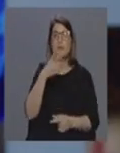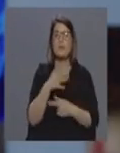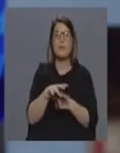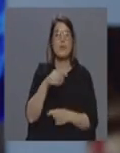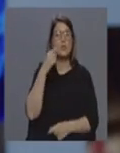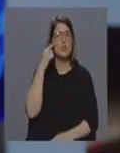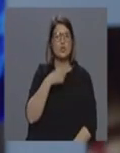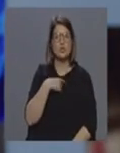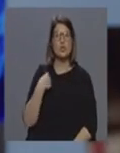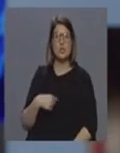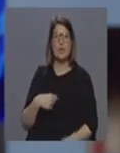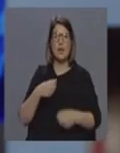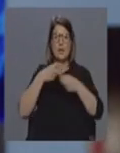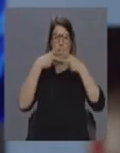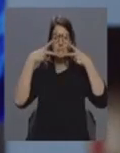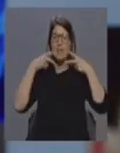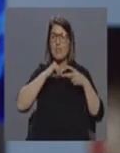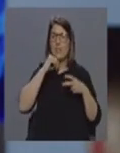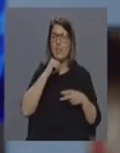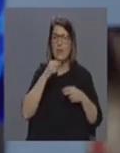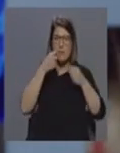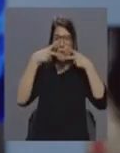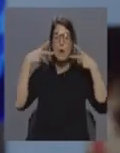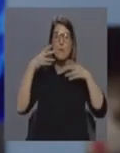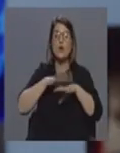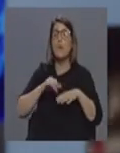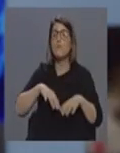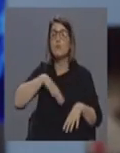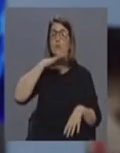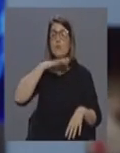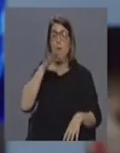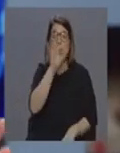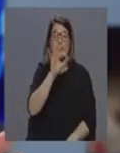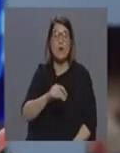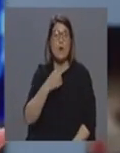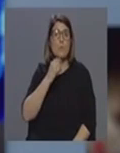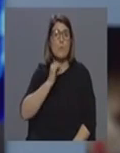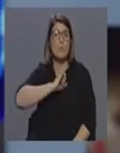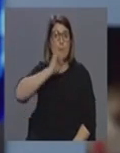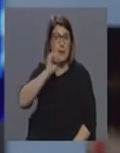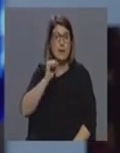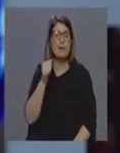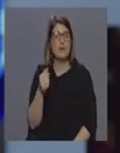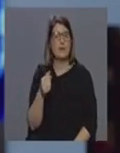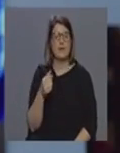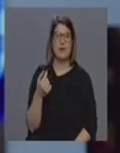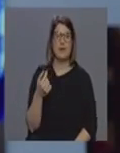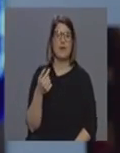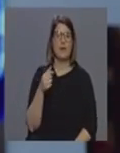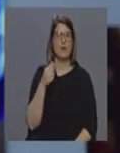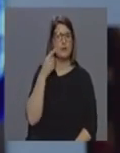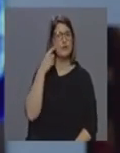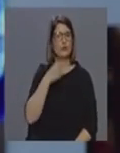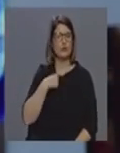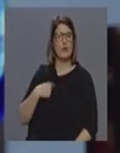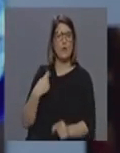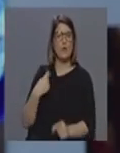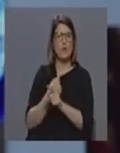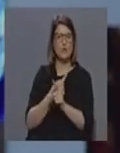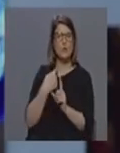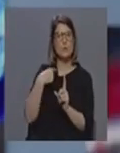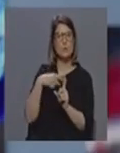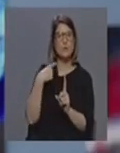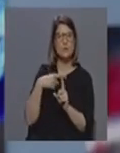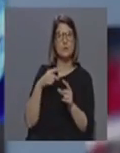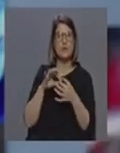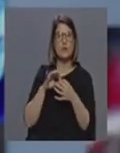China que culturalmente se utiliza a máscara cirúrgica pelos níveis de poluição existentes e que é interessante até verificar isso a China uma das coisas benéficas que teve com o